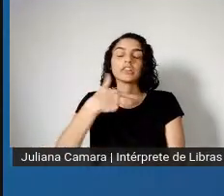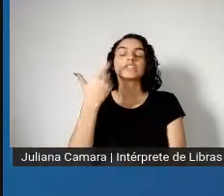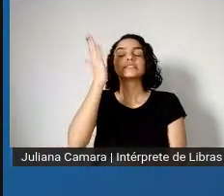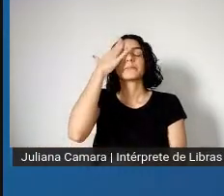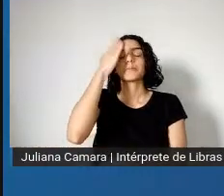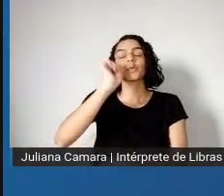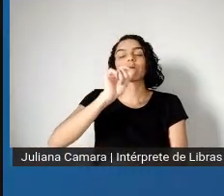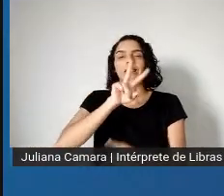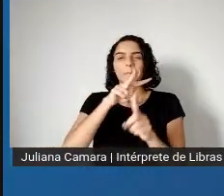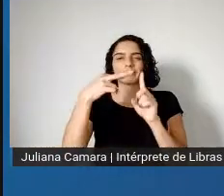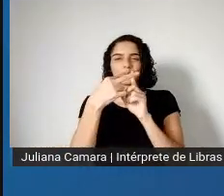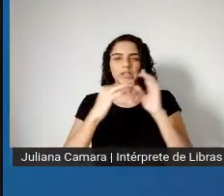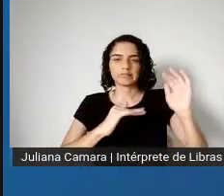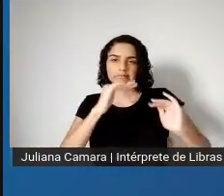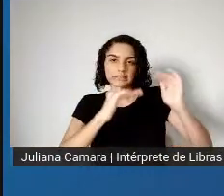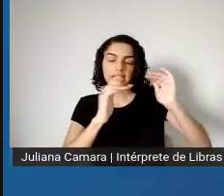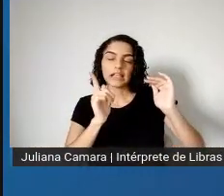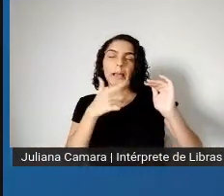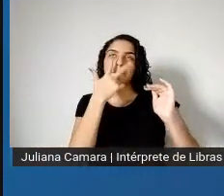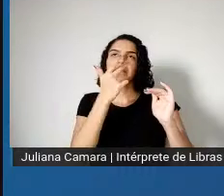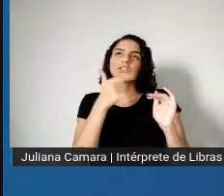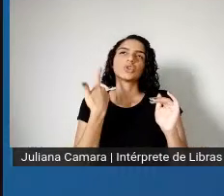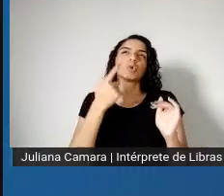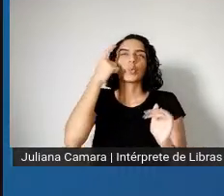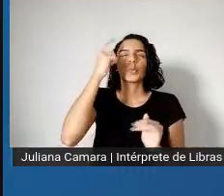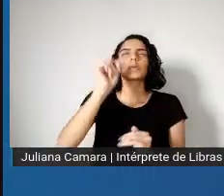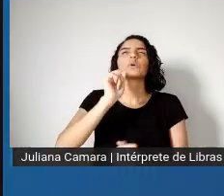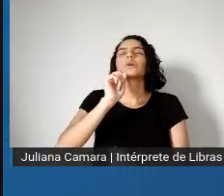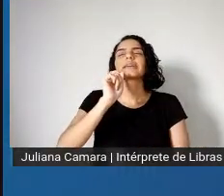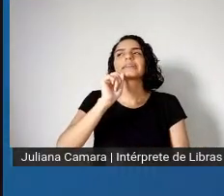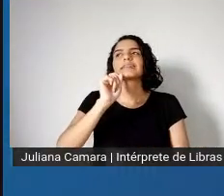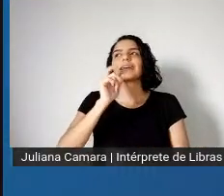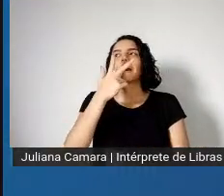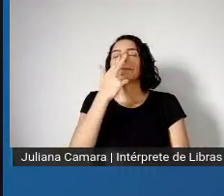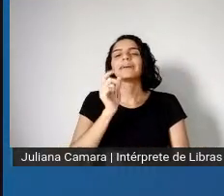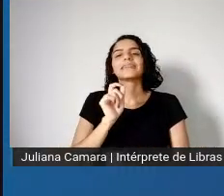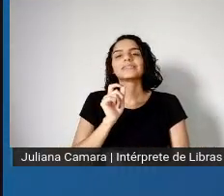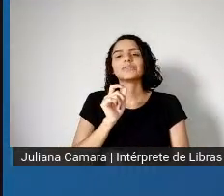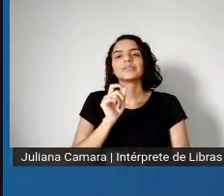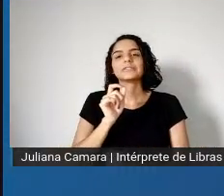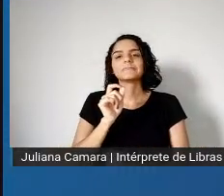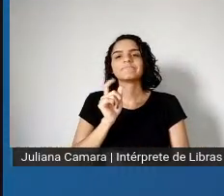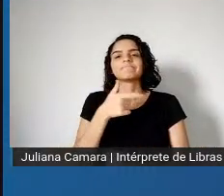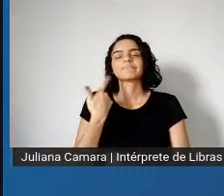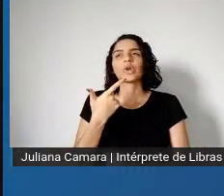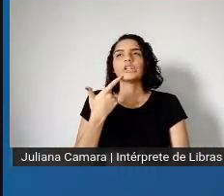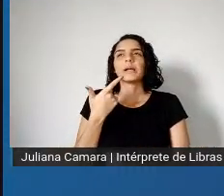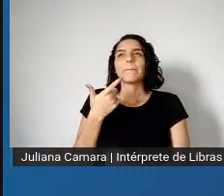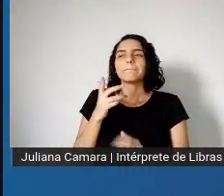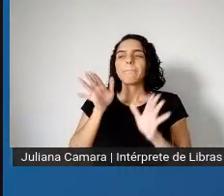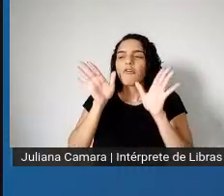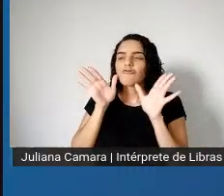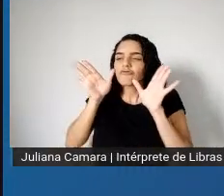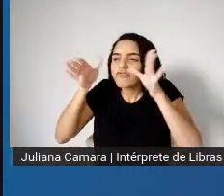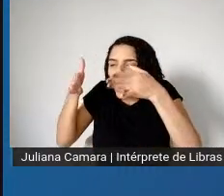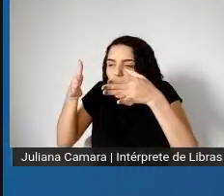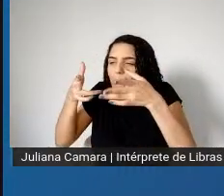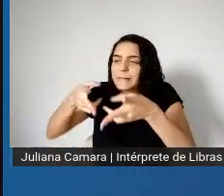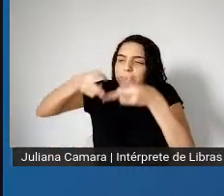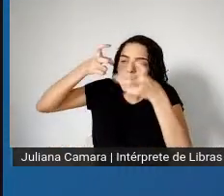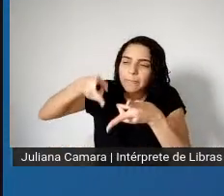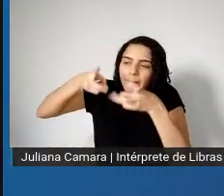nos faz, assim, ela clama, né, ela chama atenção, né, de que